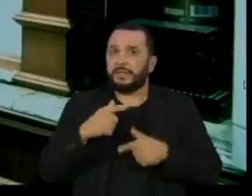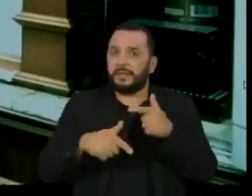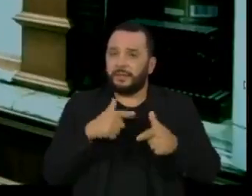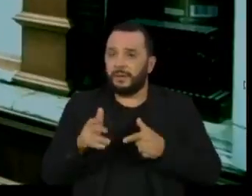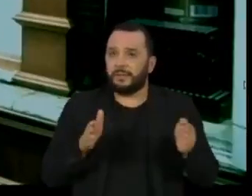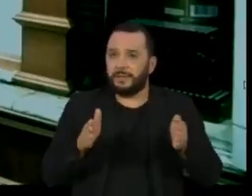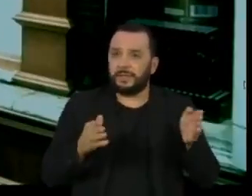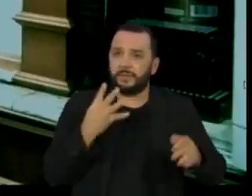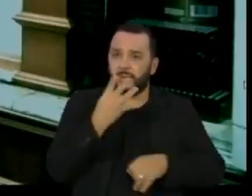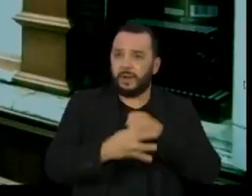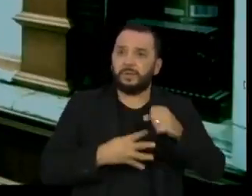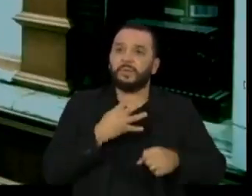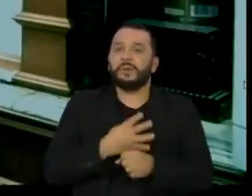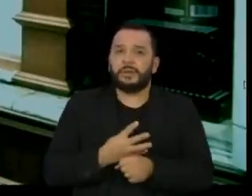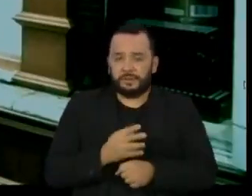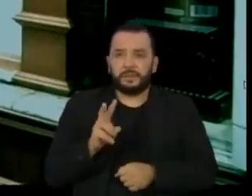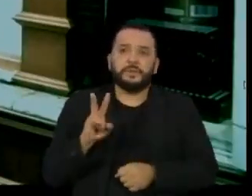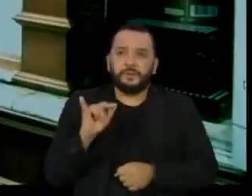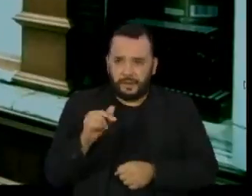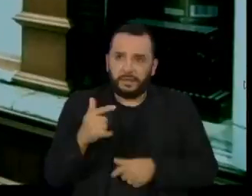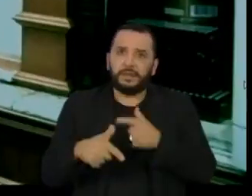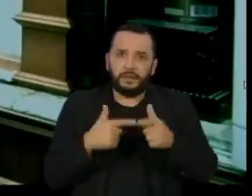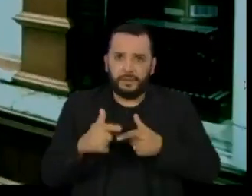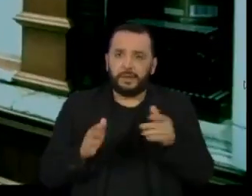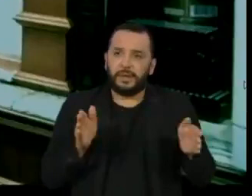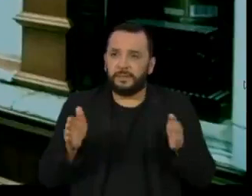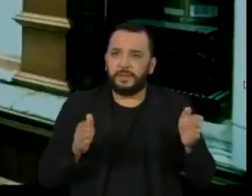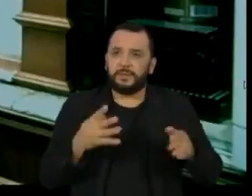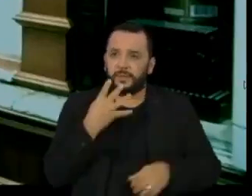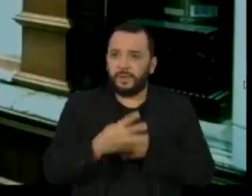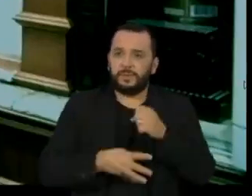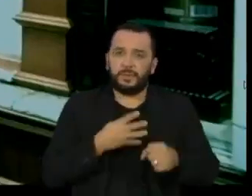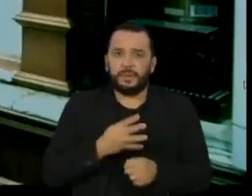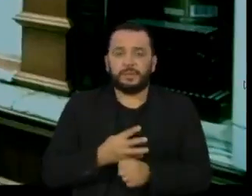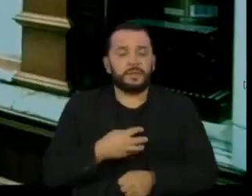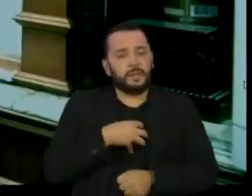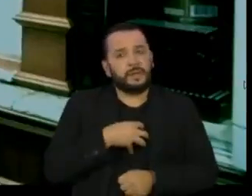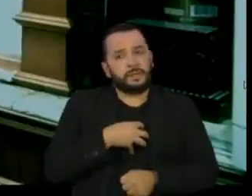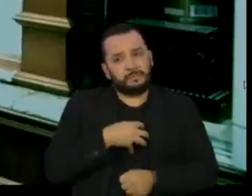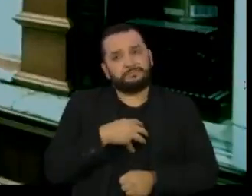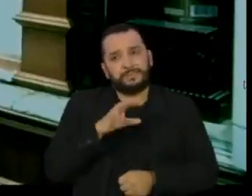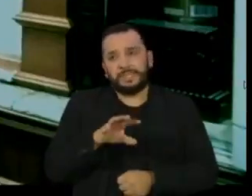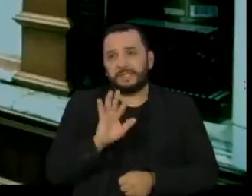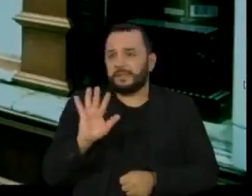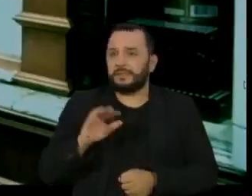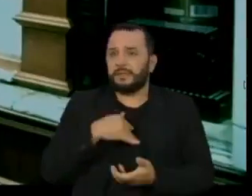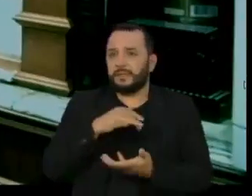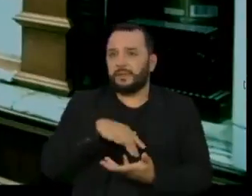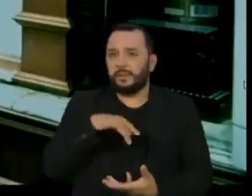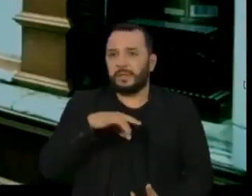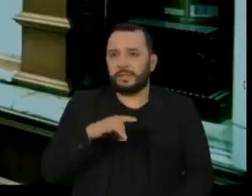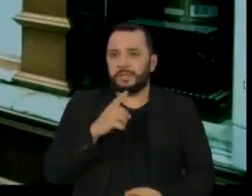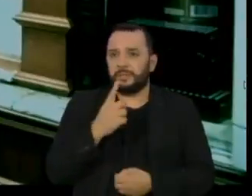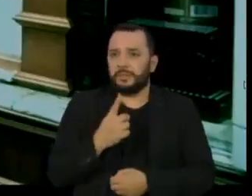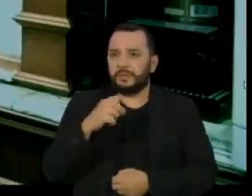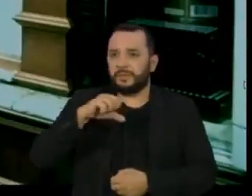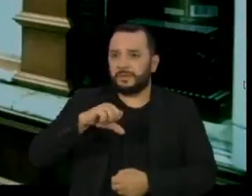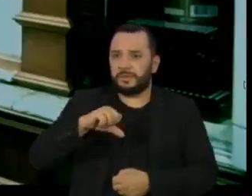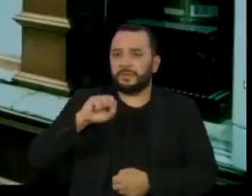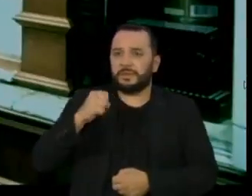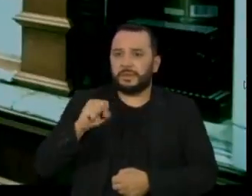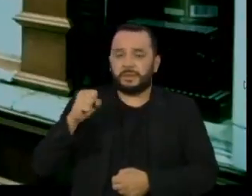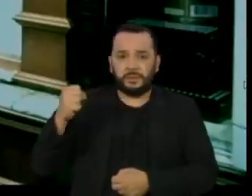e deve cumprir esse mandato. A nossa democracia, a partir de 1988,